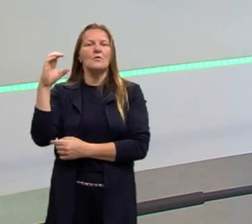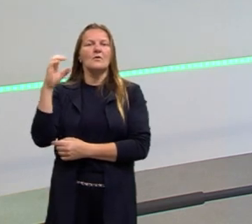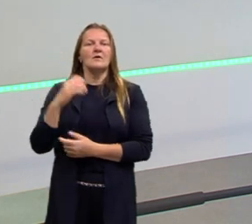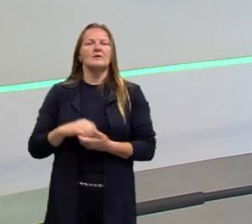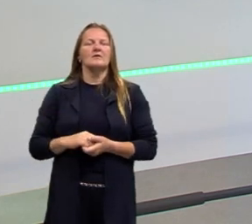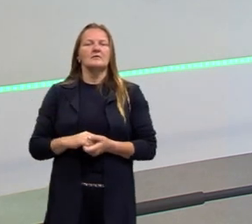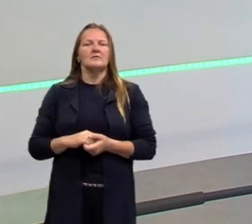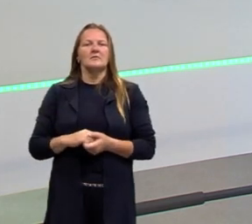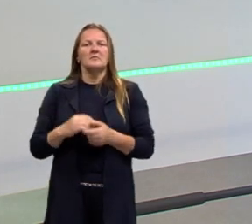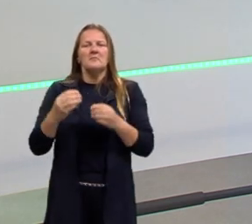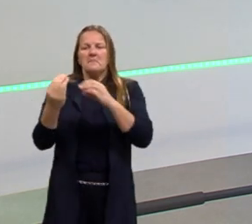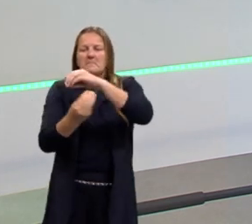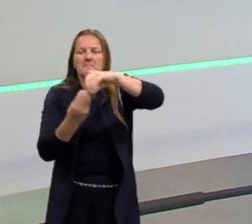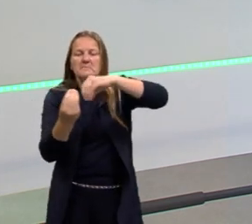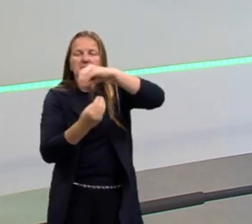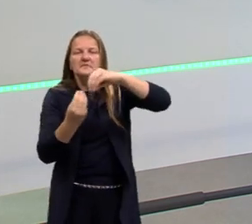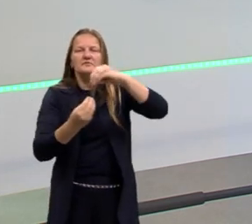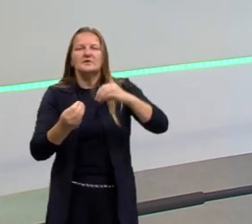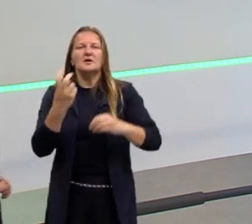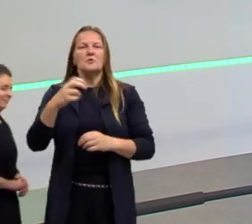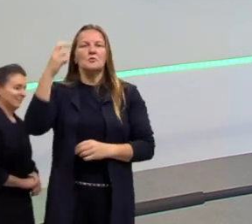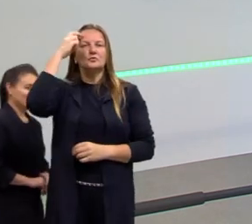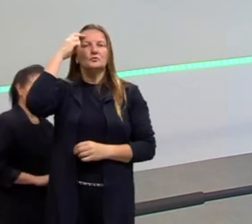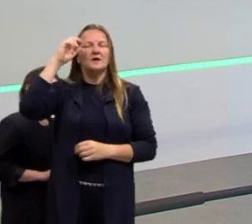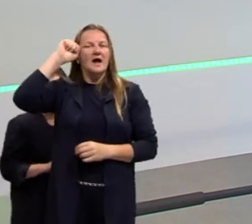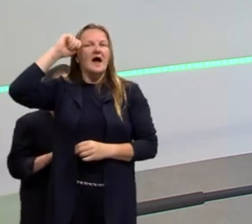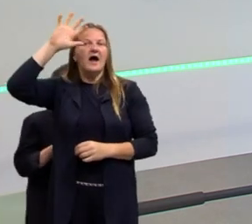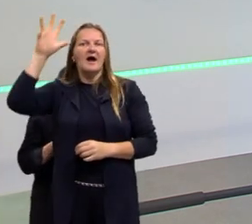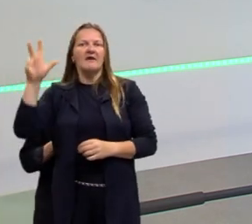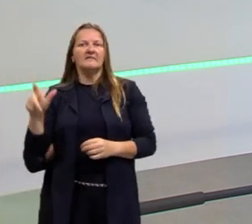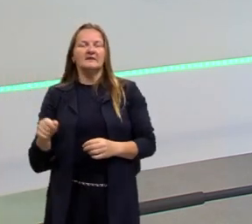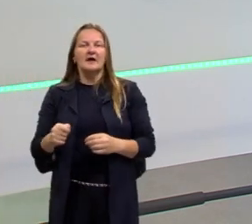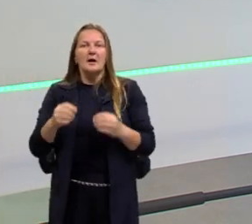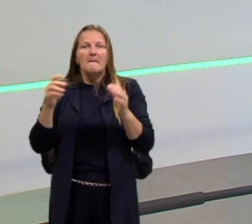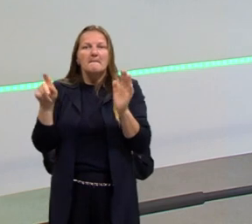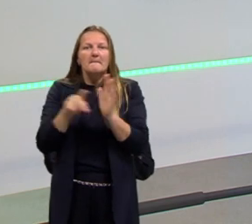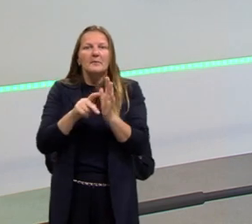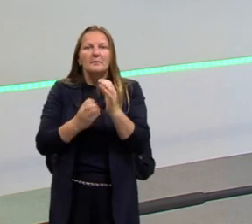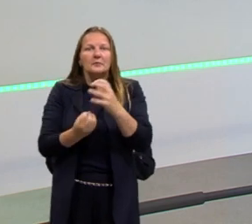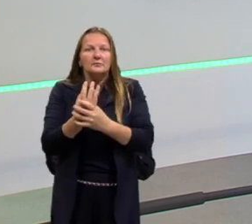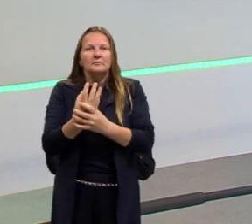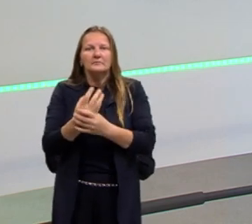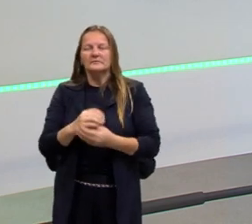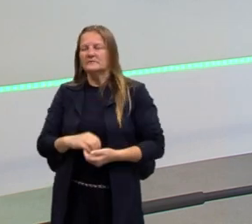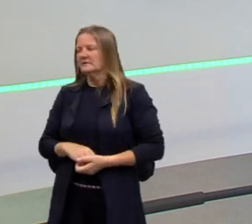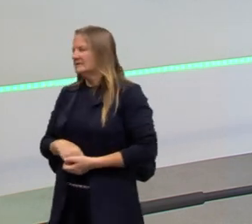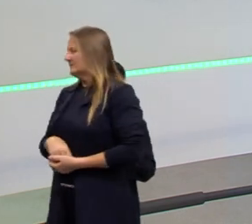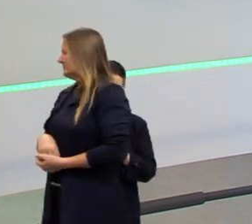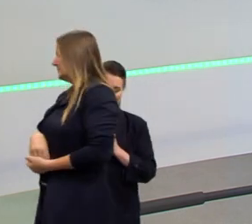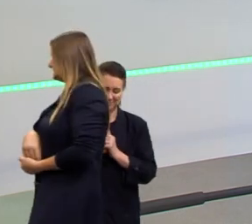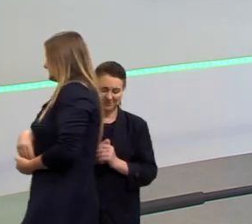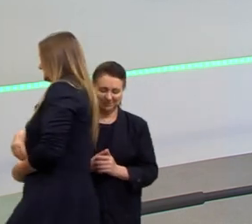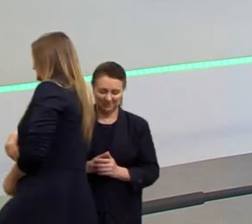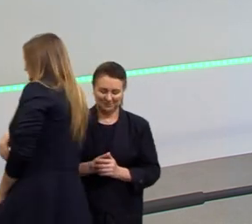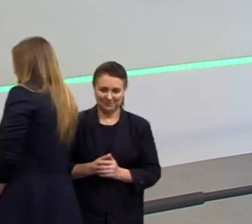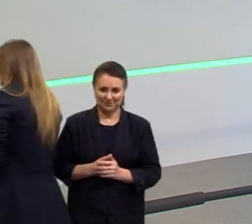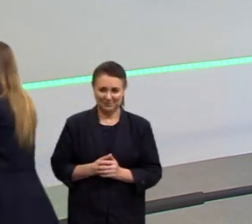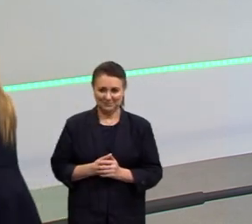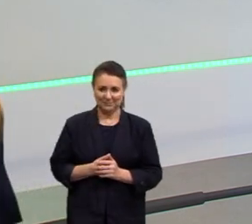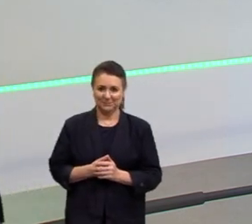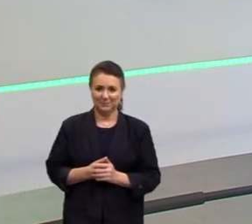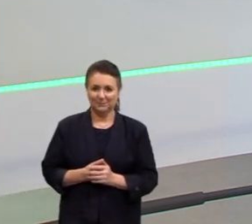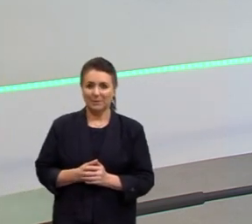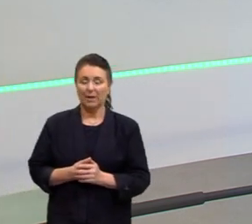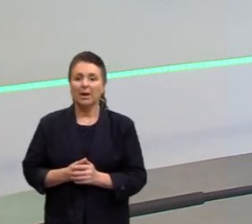espanhola, misturado com a cultura africana, não se tem a origem. Mas o fato é que empanada é um